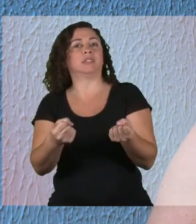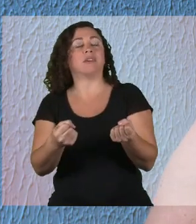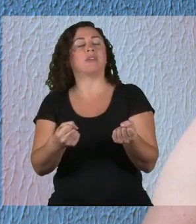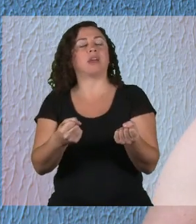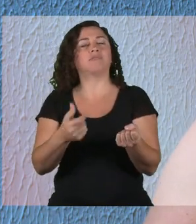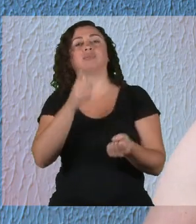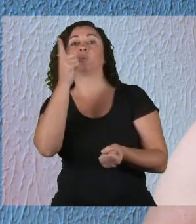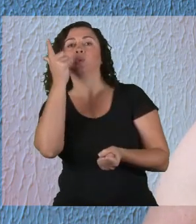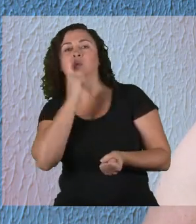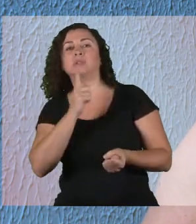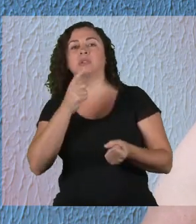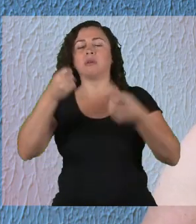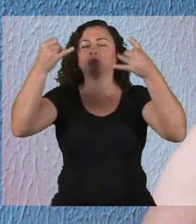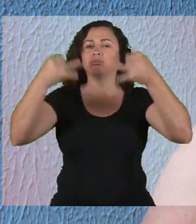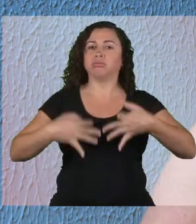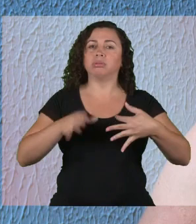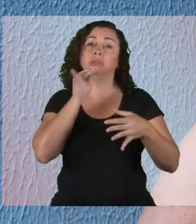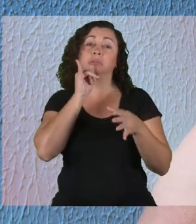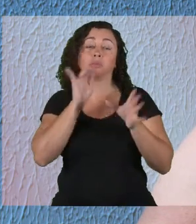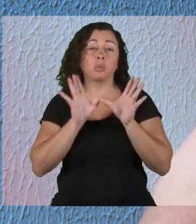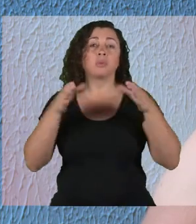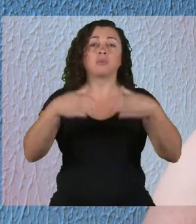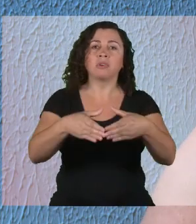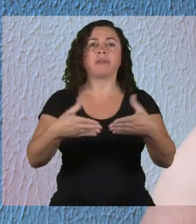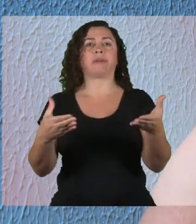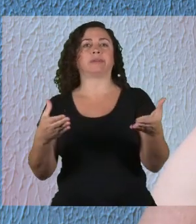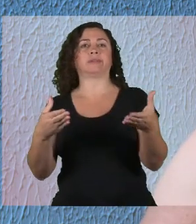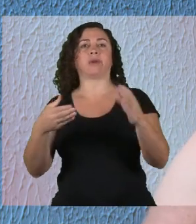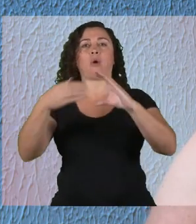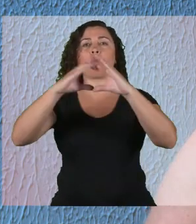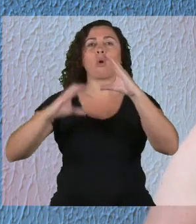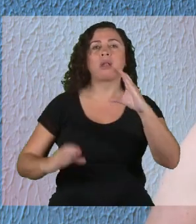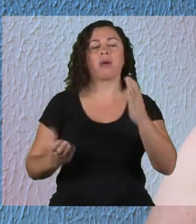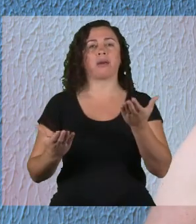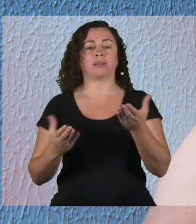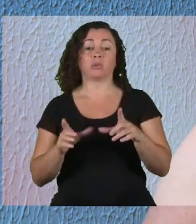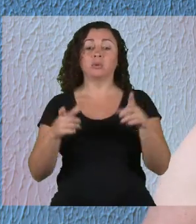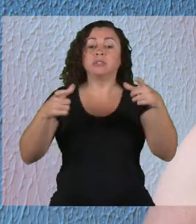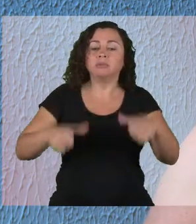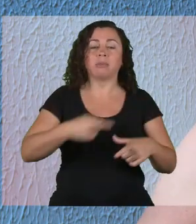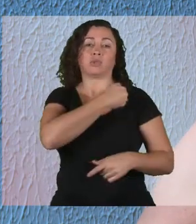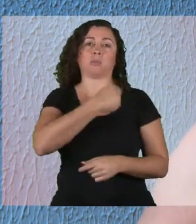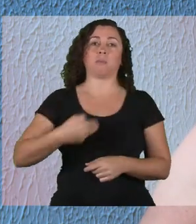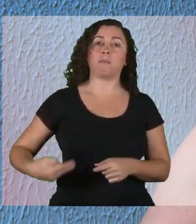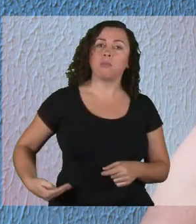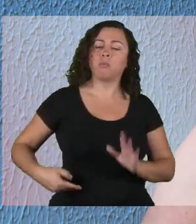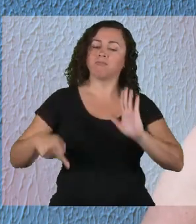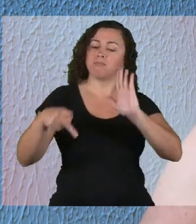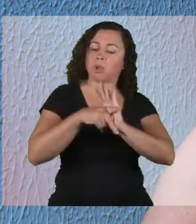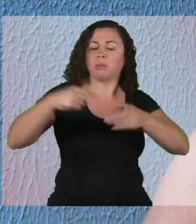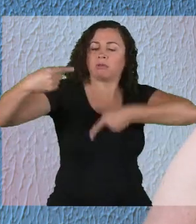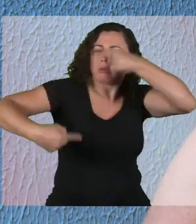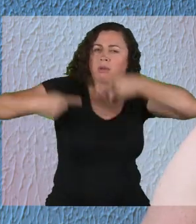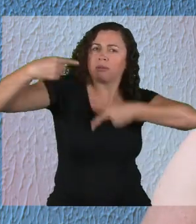que elas possam falar. São as conferências, a CONAI, enfim, são espaços públicos legítimos para o debate.